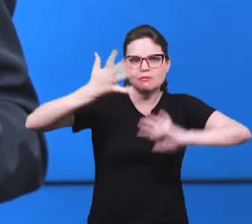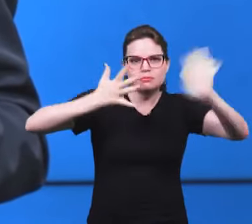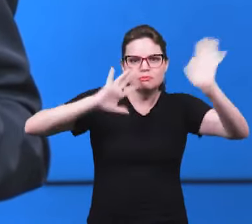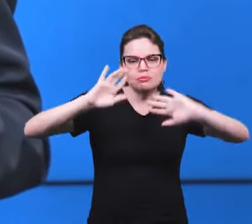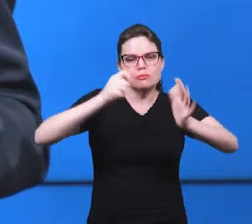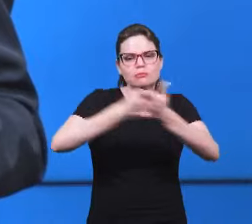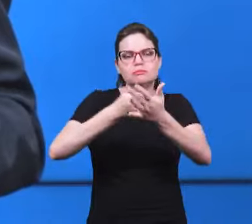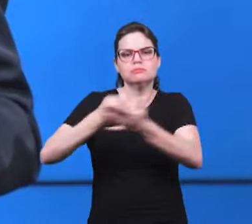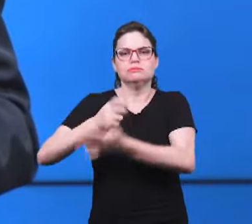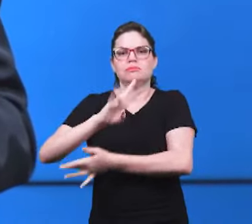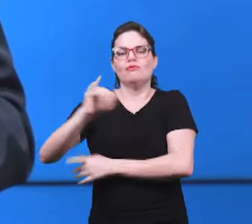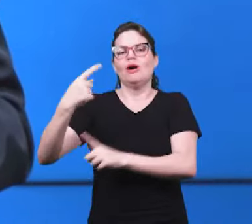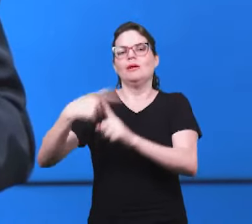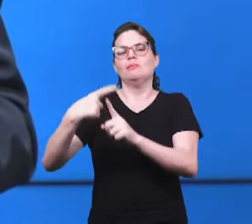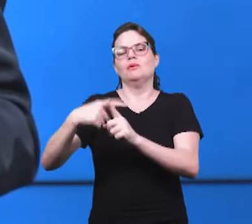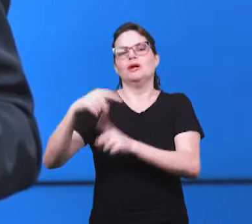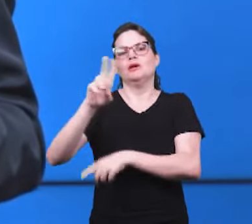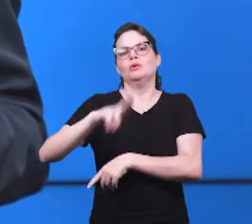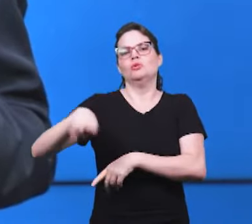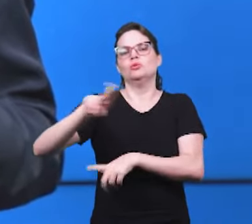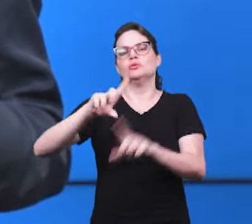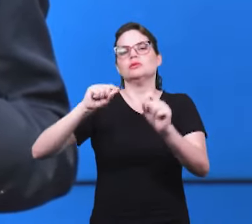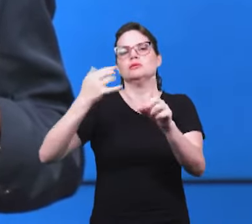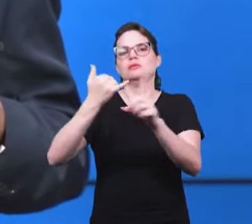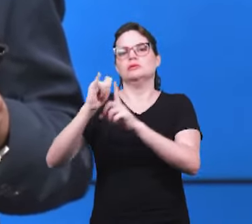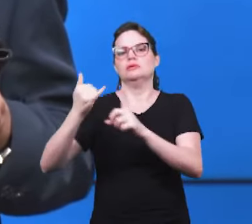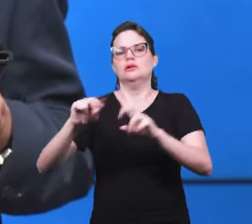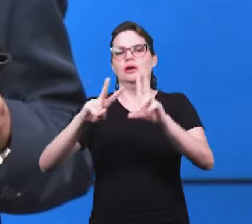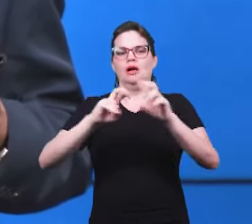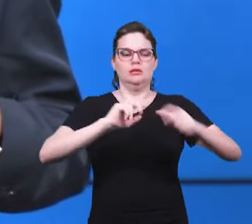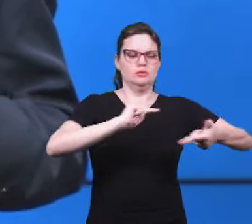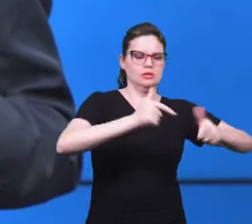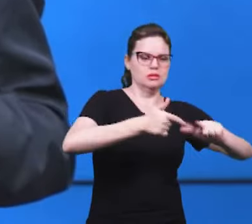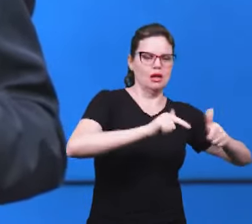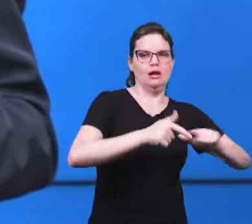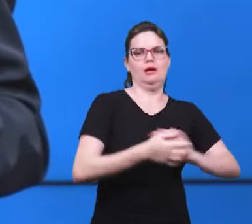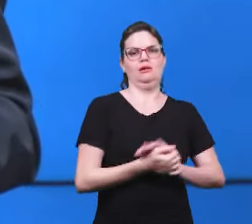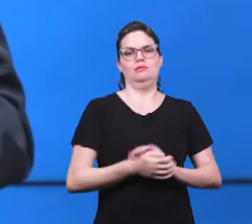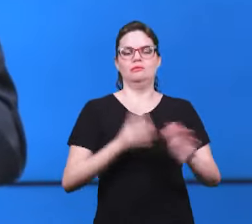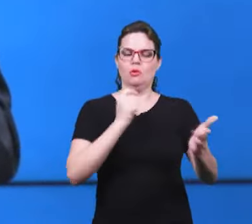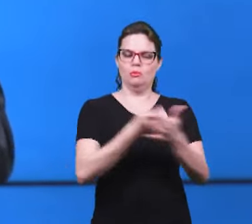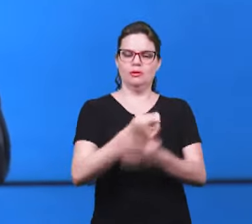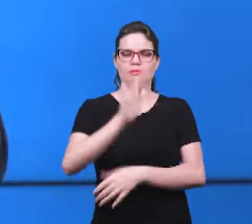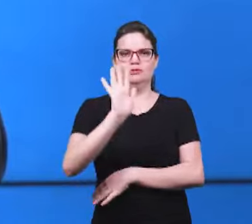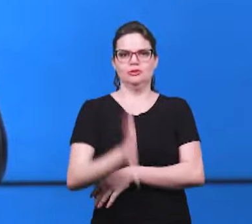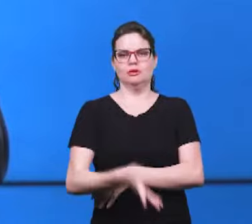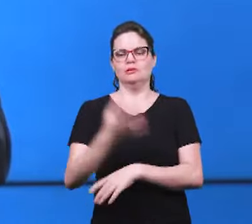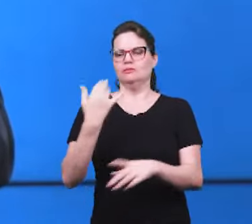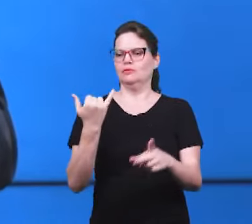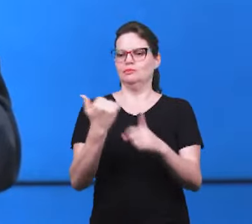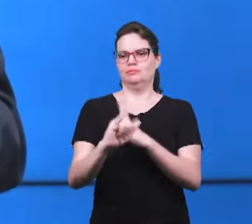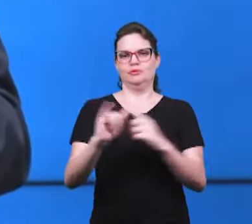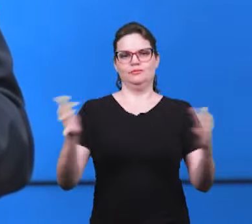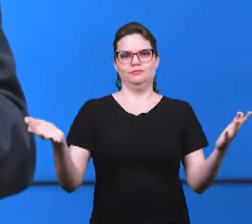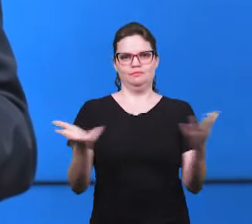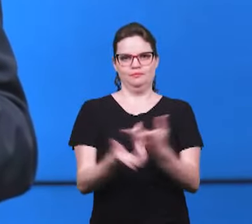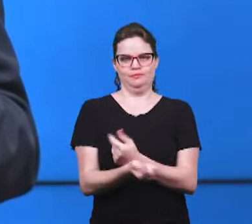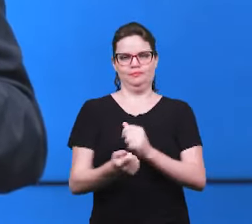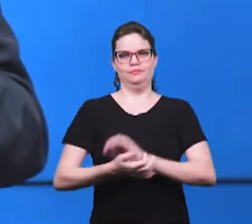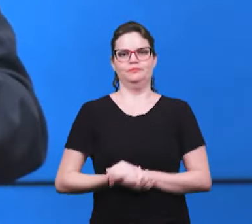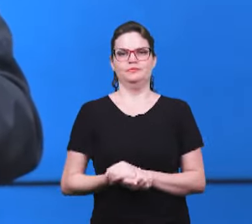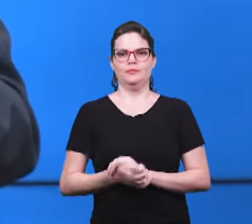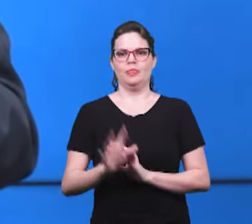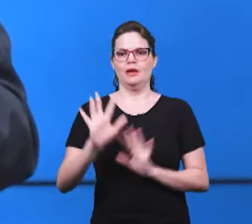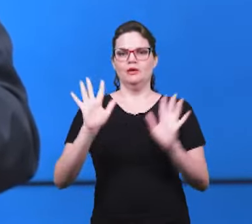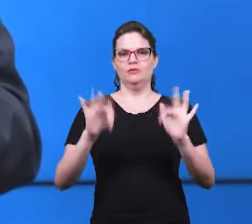respeito usando a chave de Davi profetizou a respeito de Israel então isso foi realmente uma profecia maravilhosa para os nossos